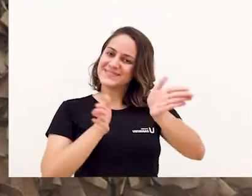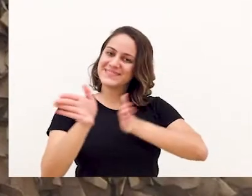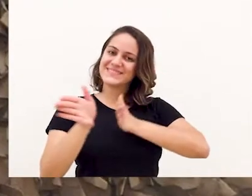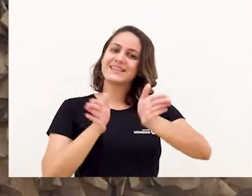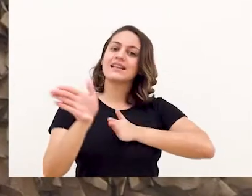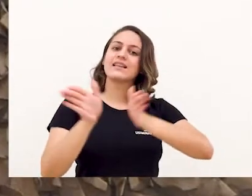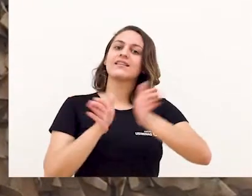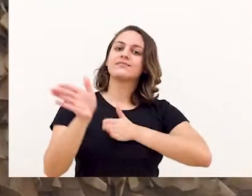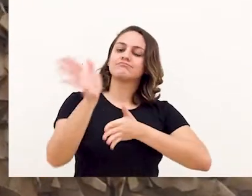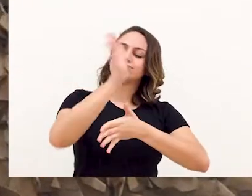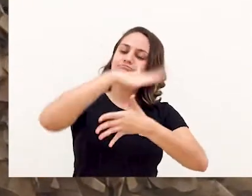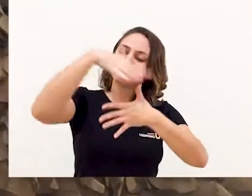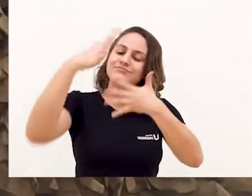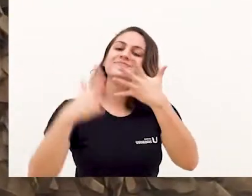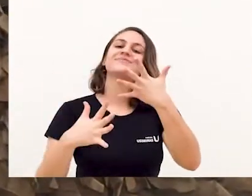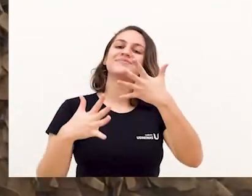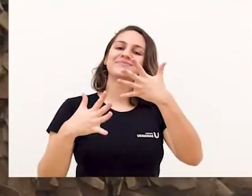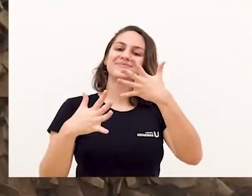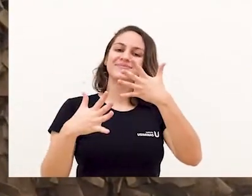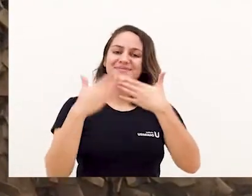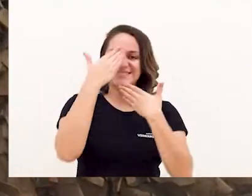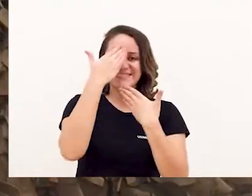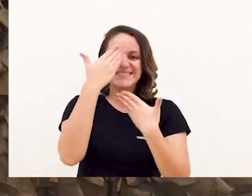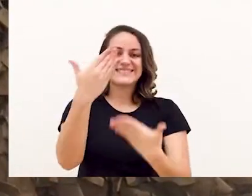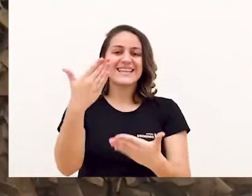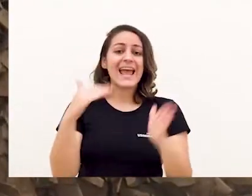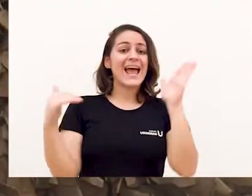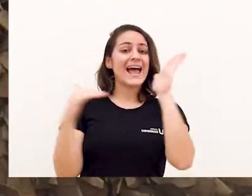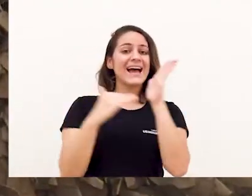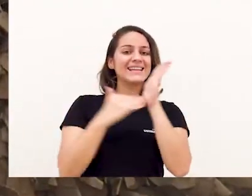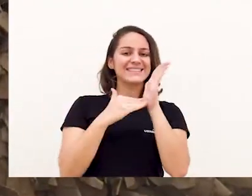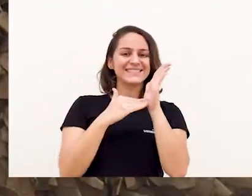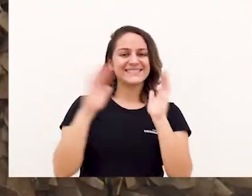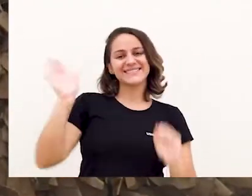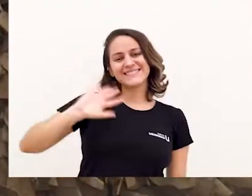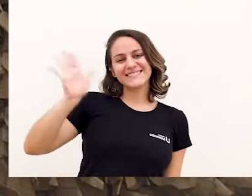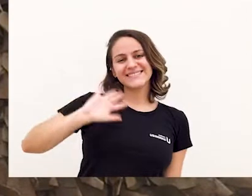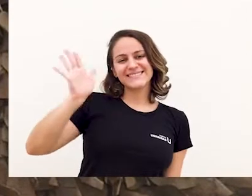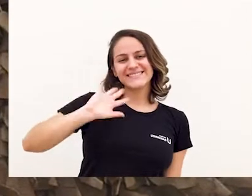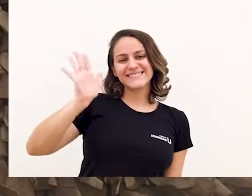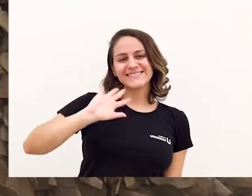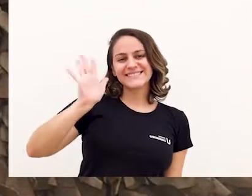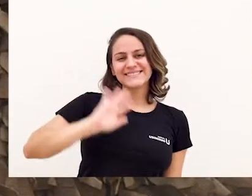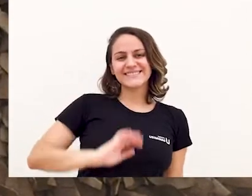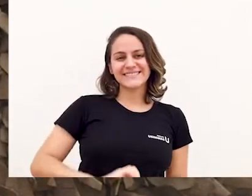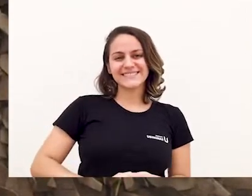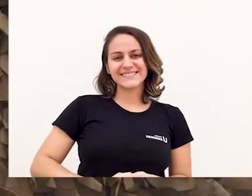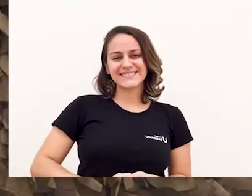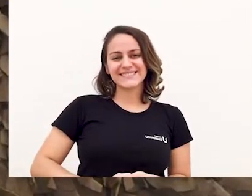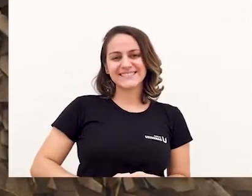Obrigada, Sara. Você deixou a nossa história ainda mais acessível. Até a próxima!